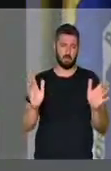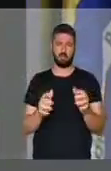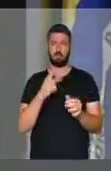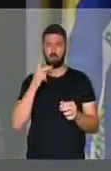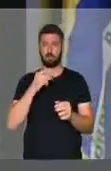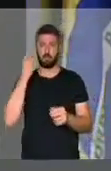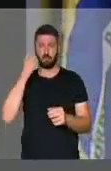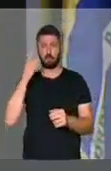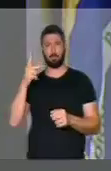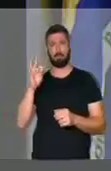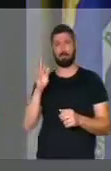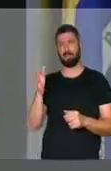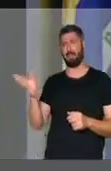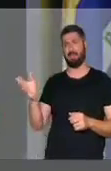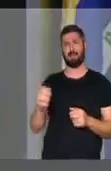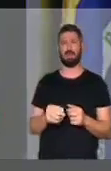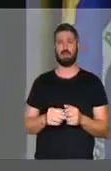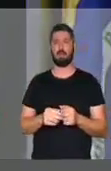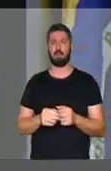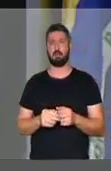um deputado do PT